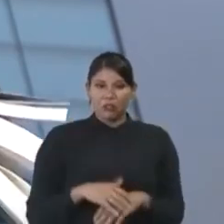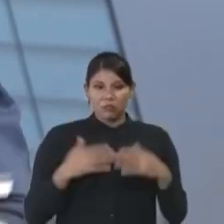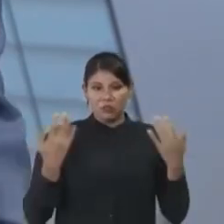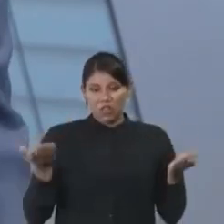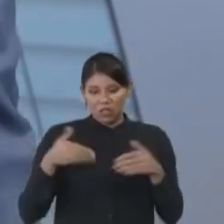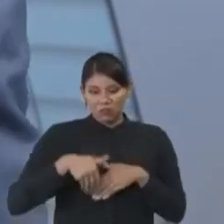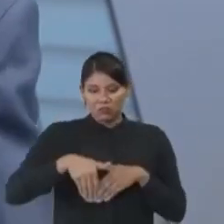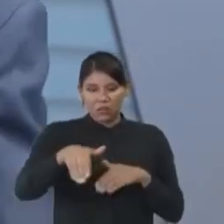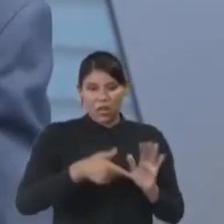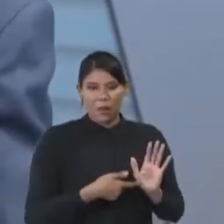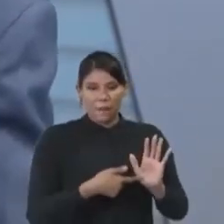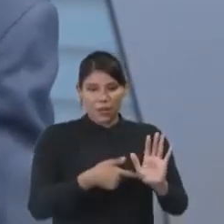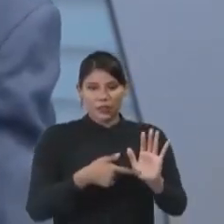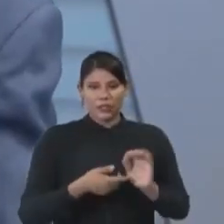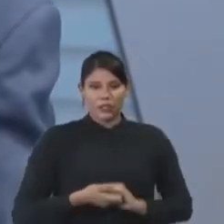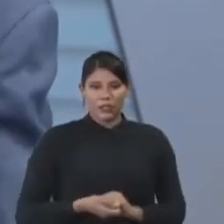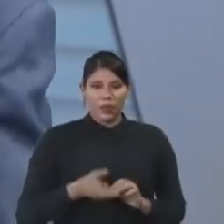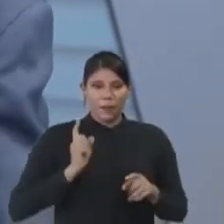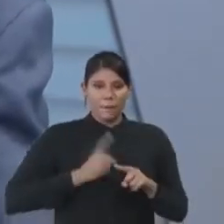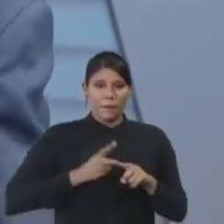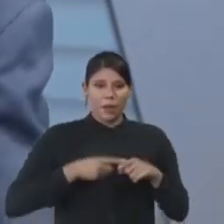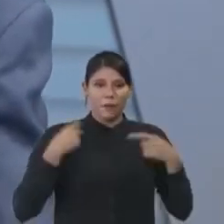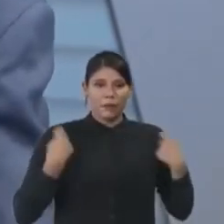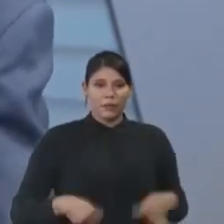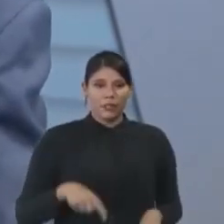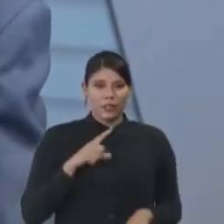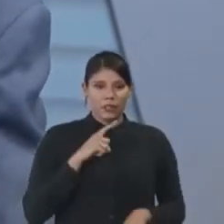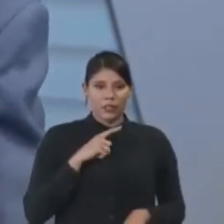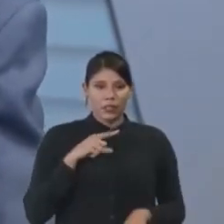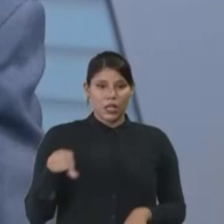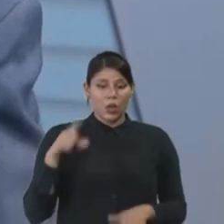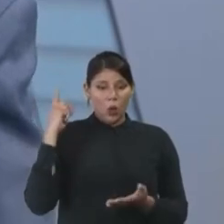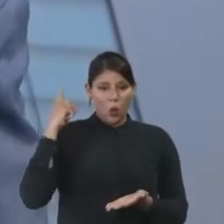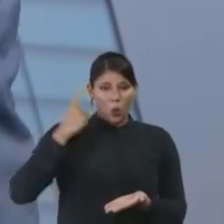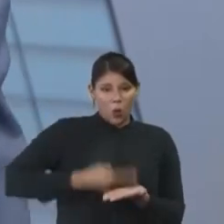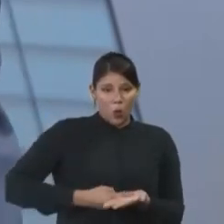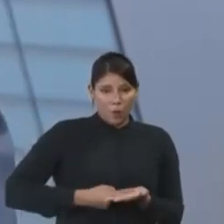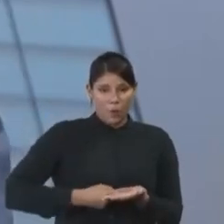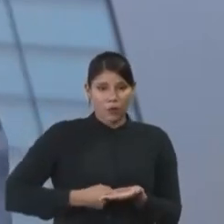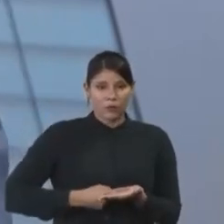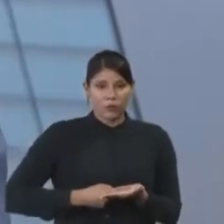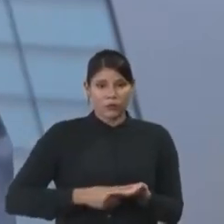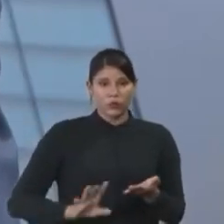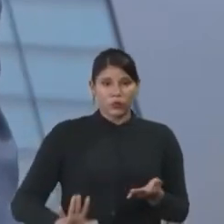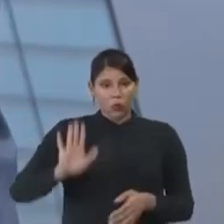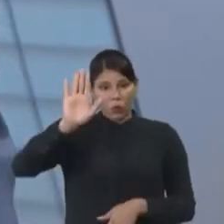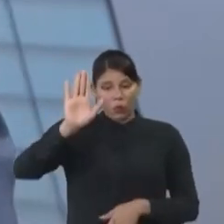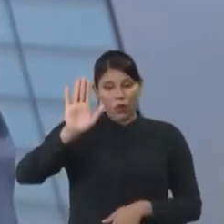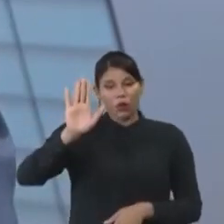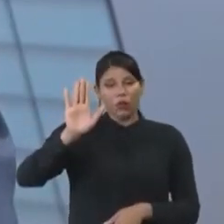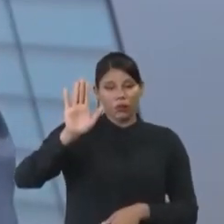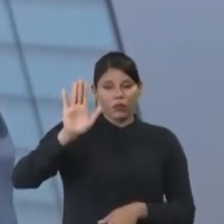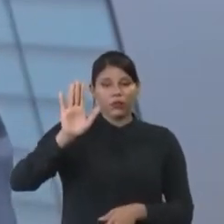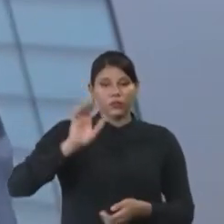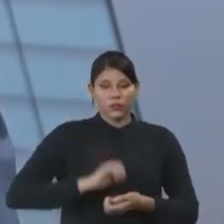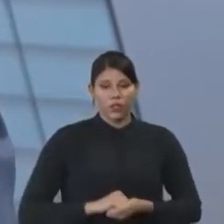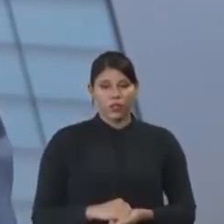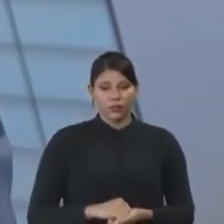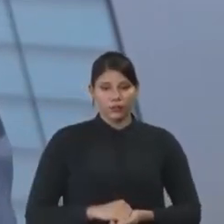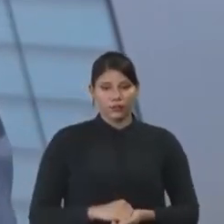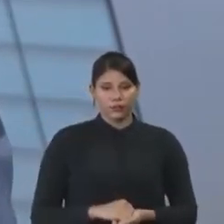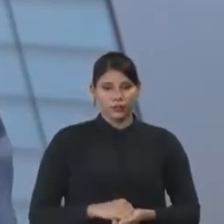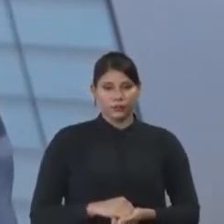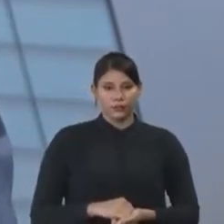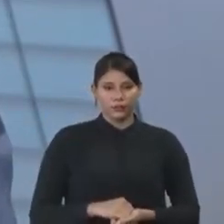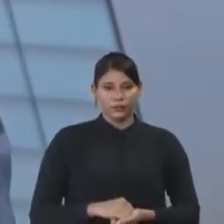aí daqui para as eleições, porque a gente precisa ter, porque seria um compromisso de um pré-candidato e forçaria os